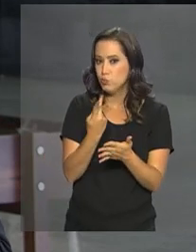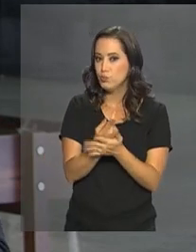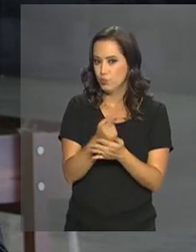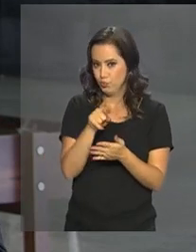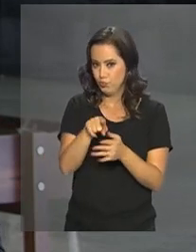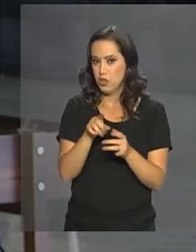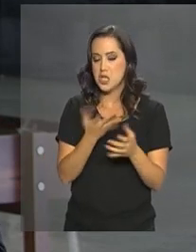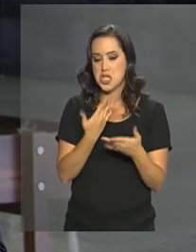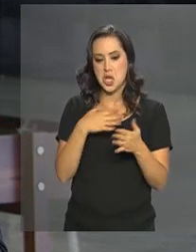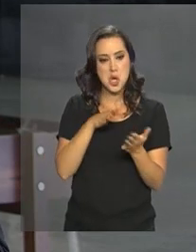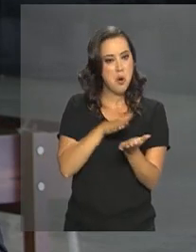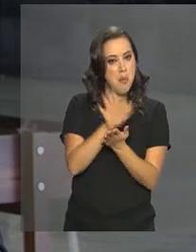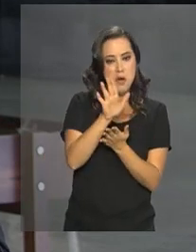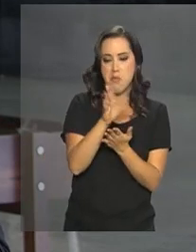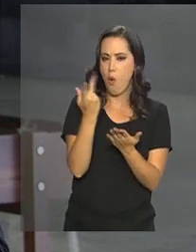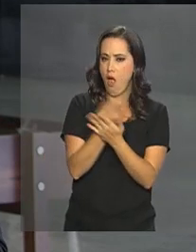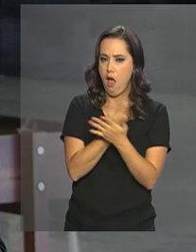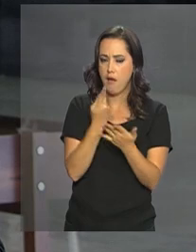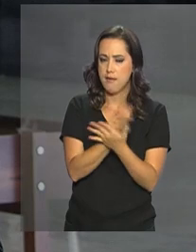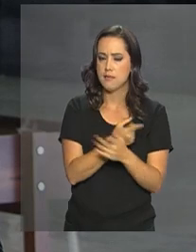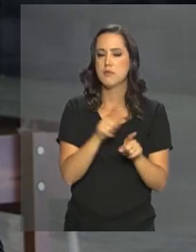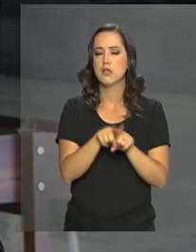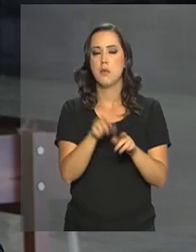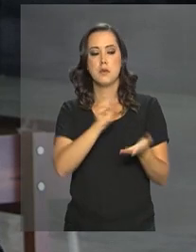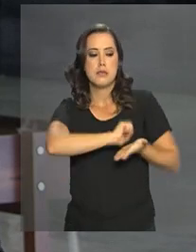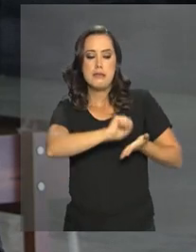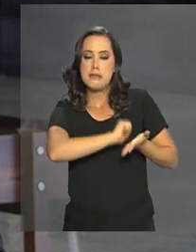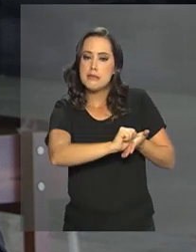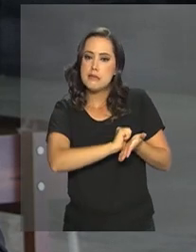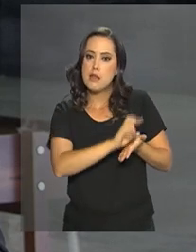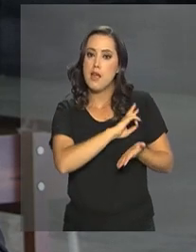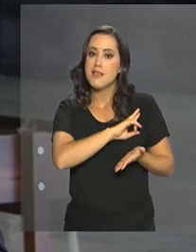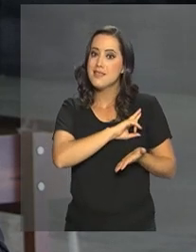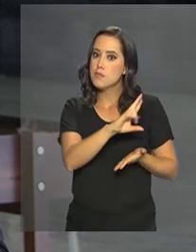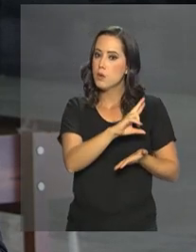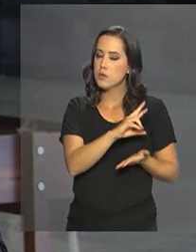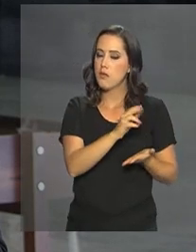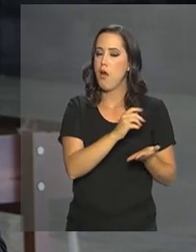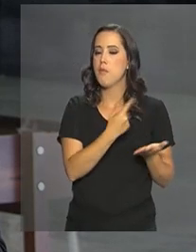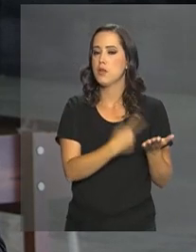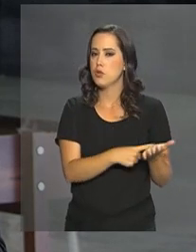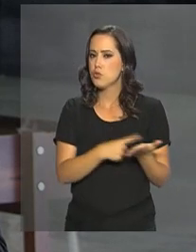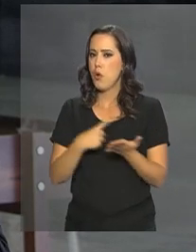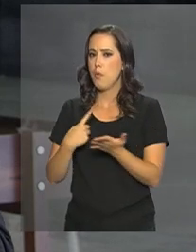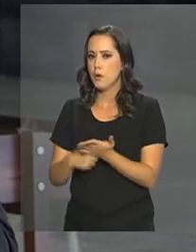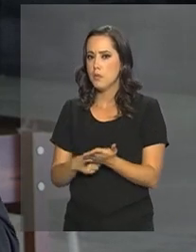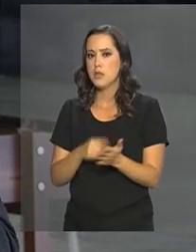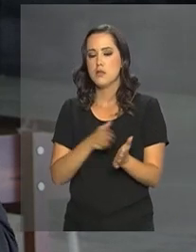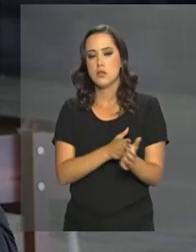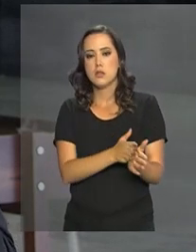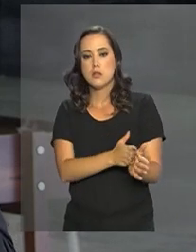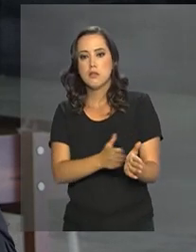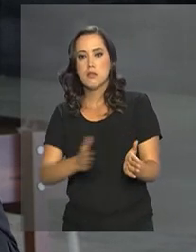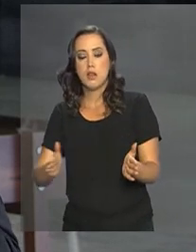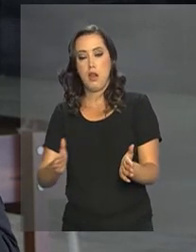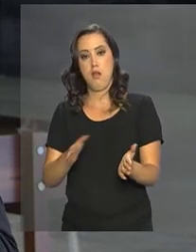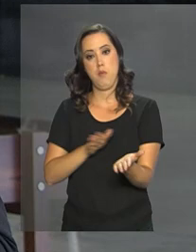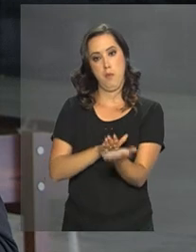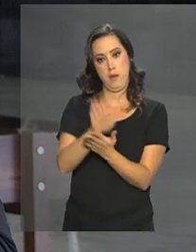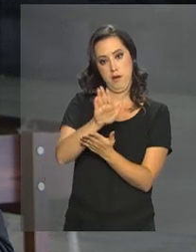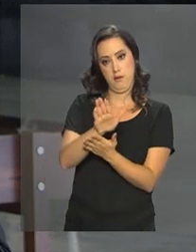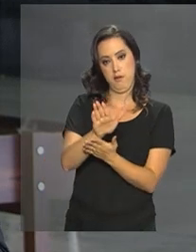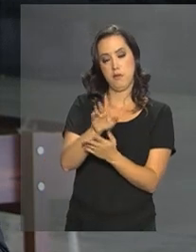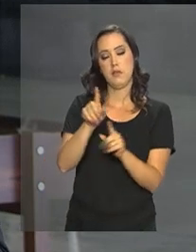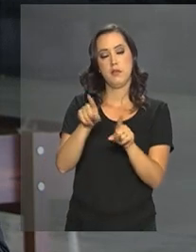instituições também deverão assinar um termo de responsabilidade e prazos para a expedição e o